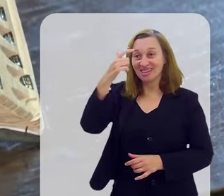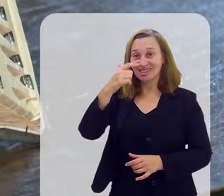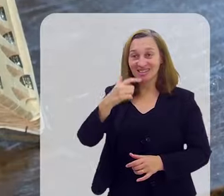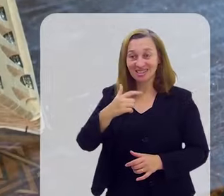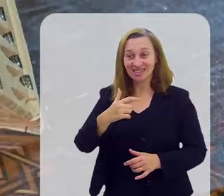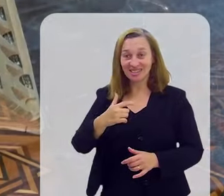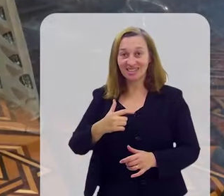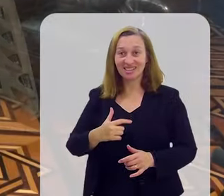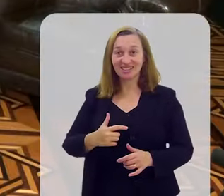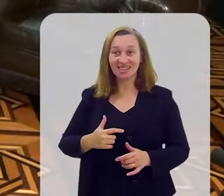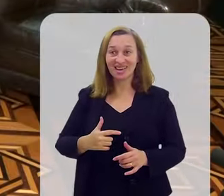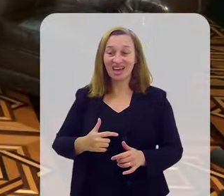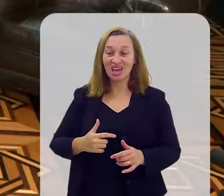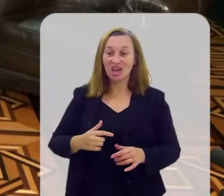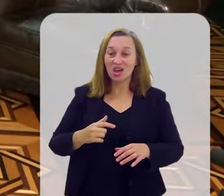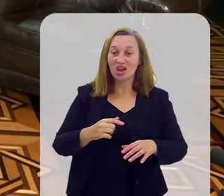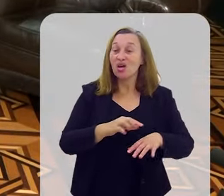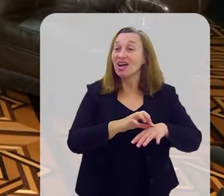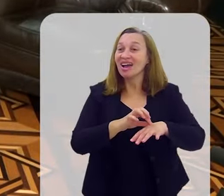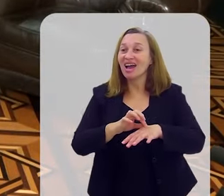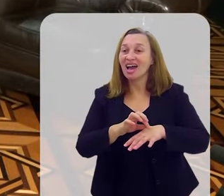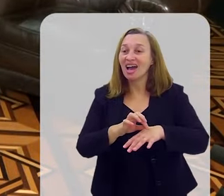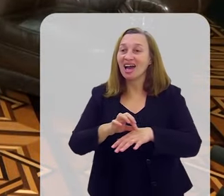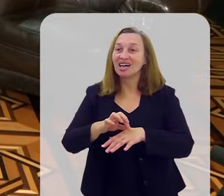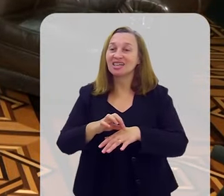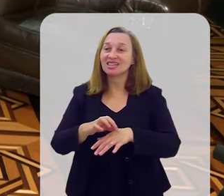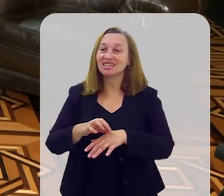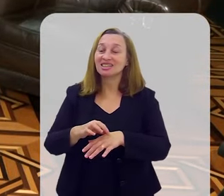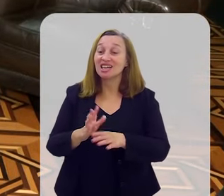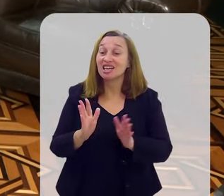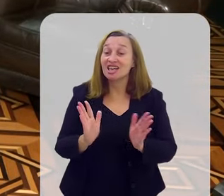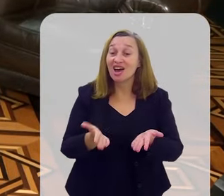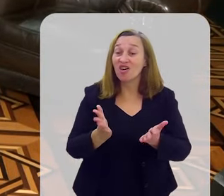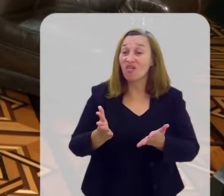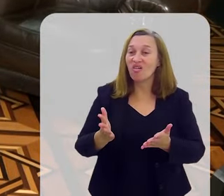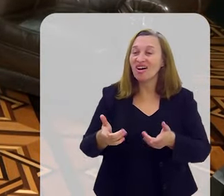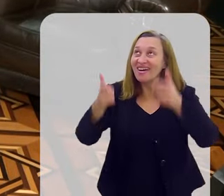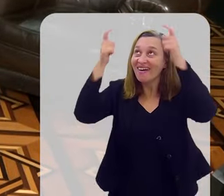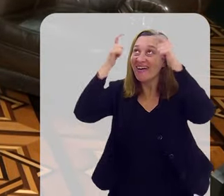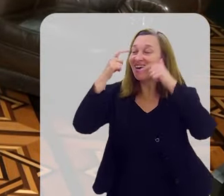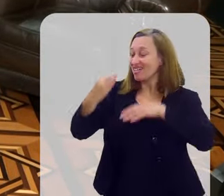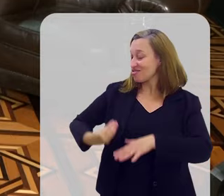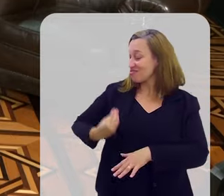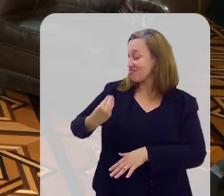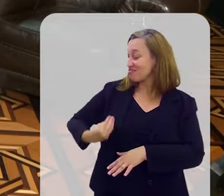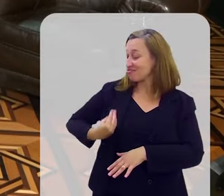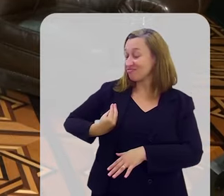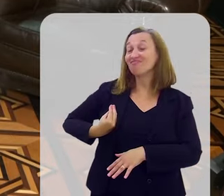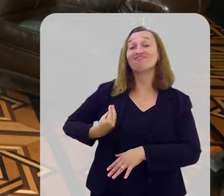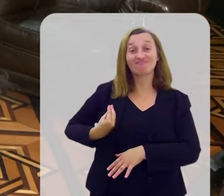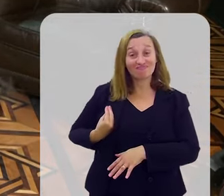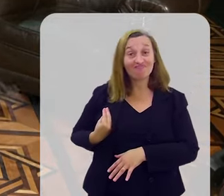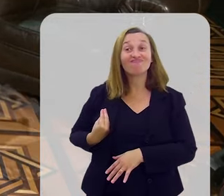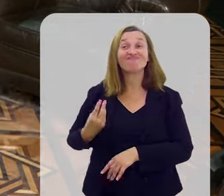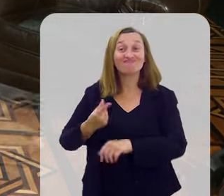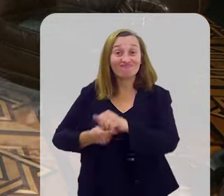Tornou-se carne para me salvar